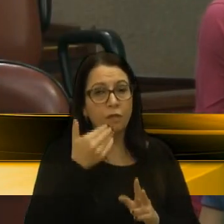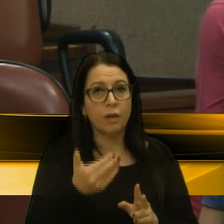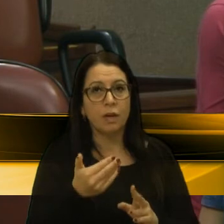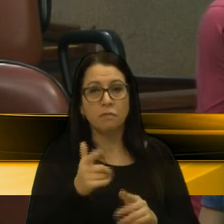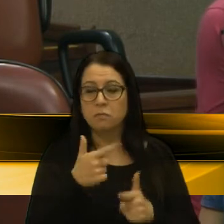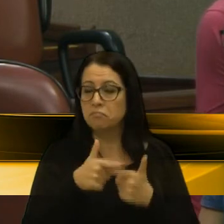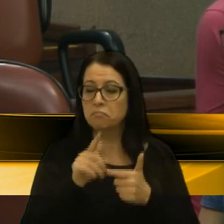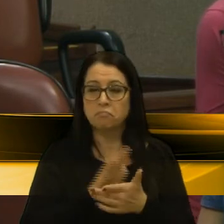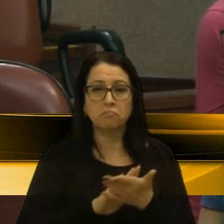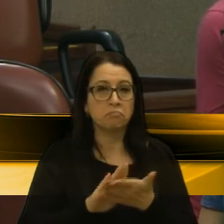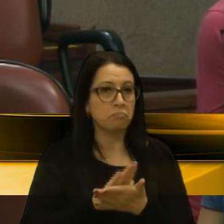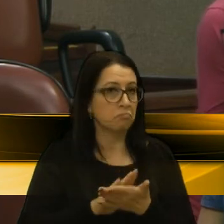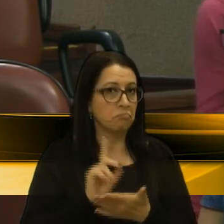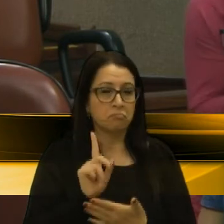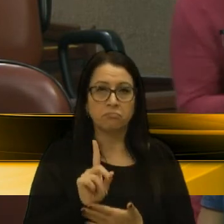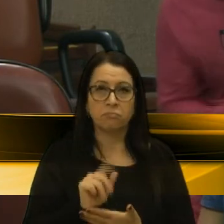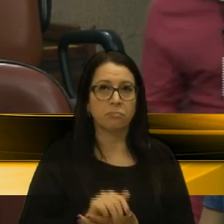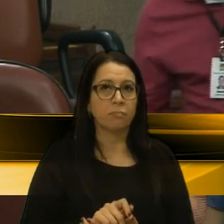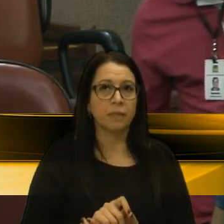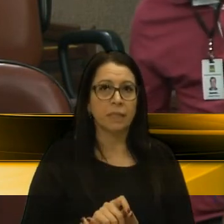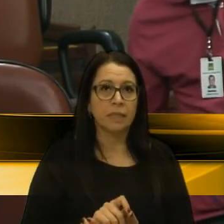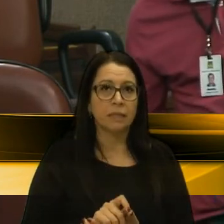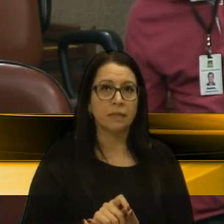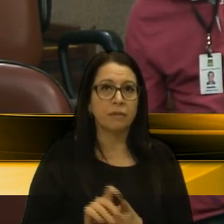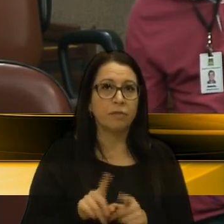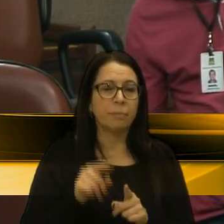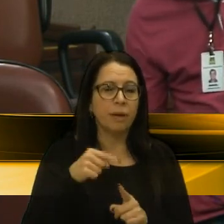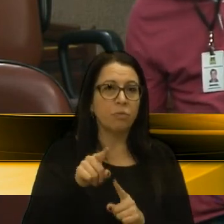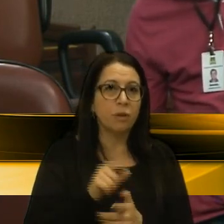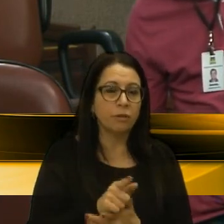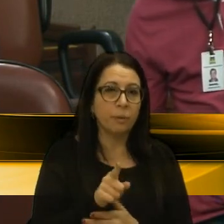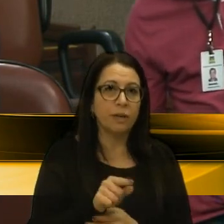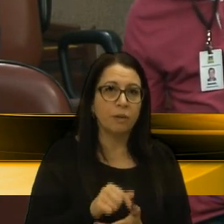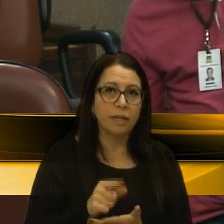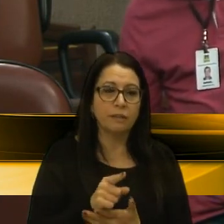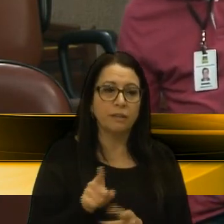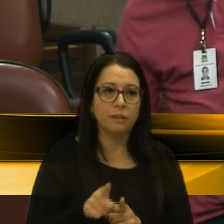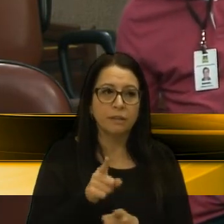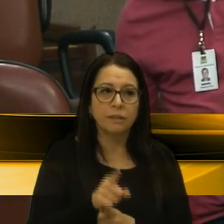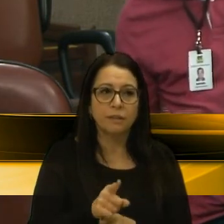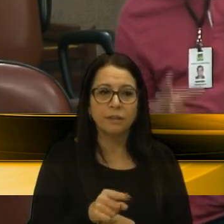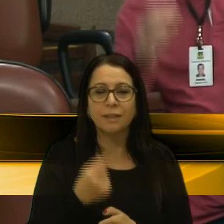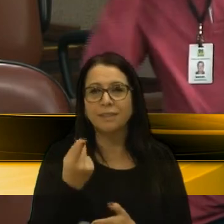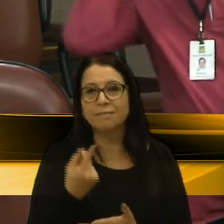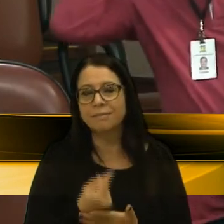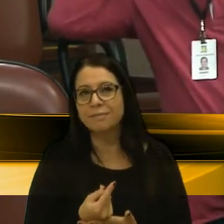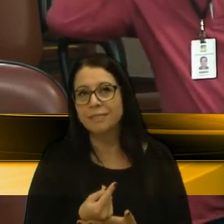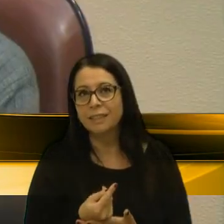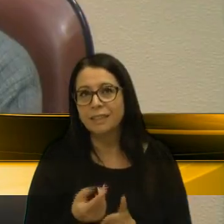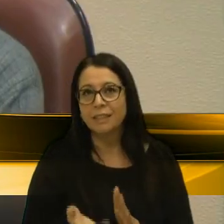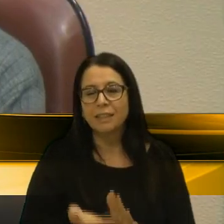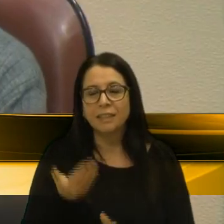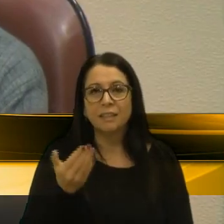nenhum. Mas, acho que será totalmente inócuo. Era isso, Sr. Presidente. Muito obrigado. Edu Renato Nunes.